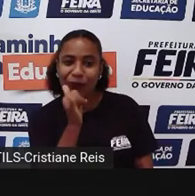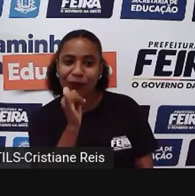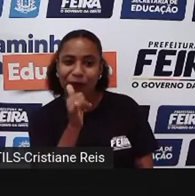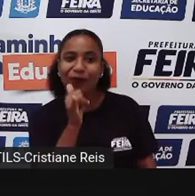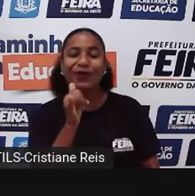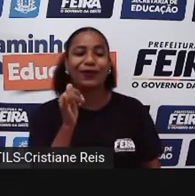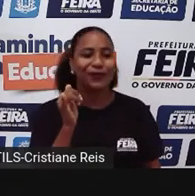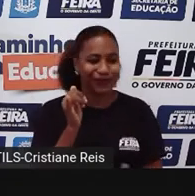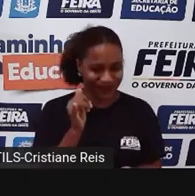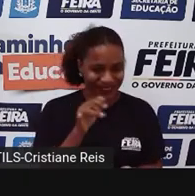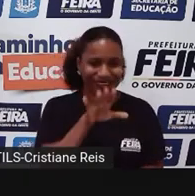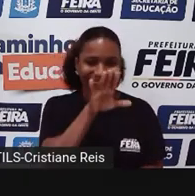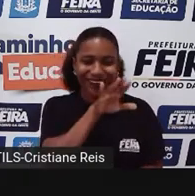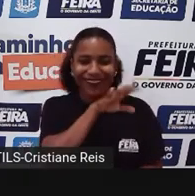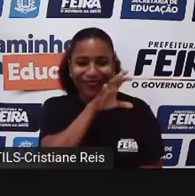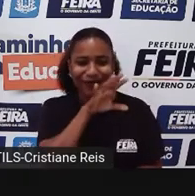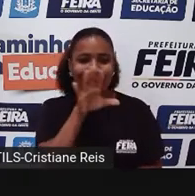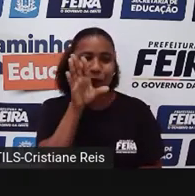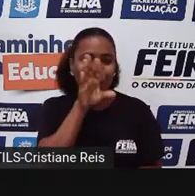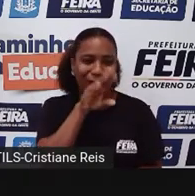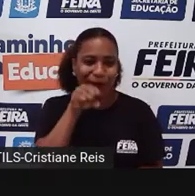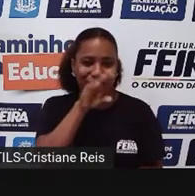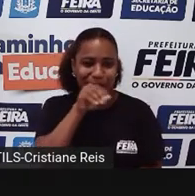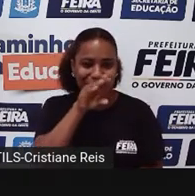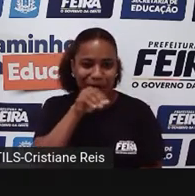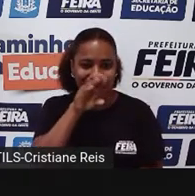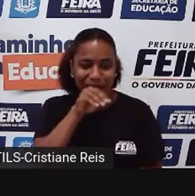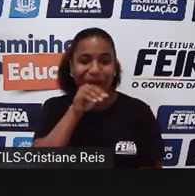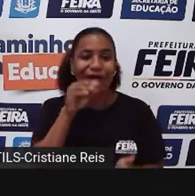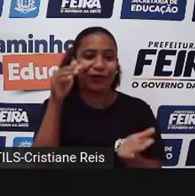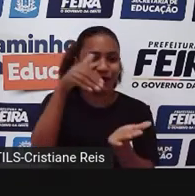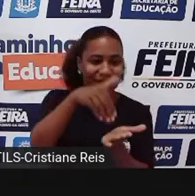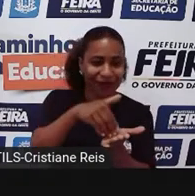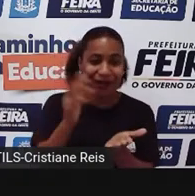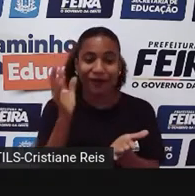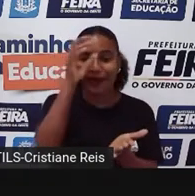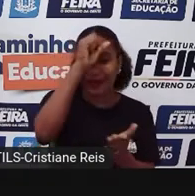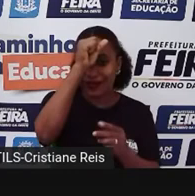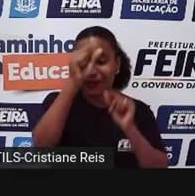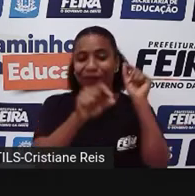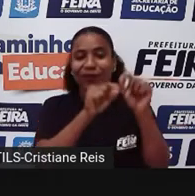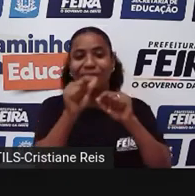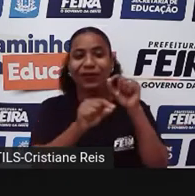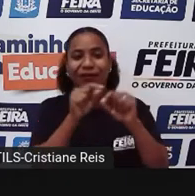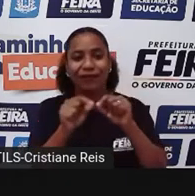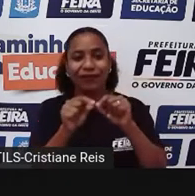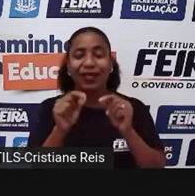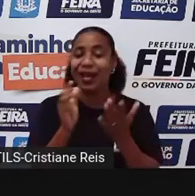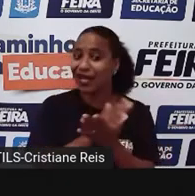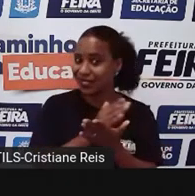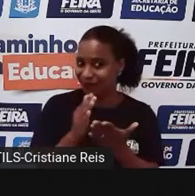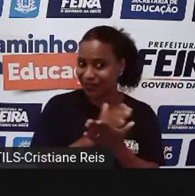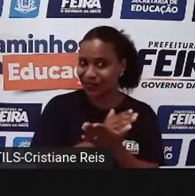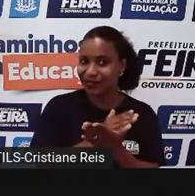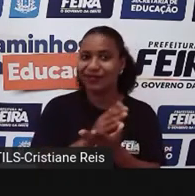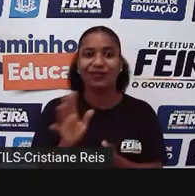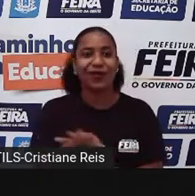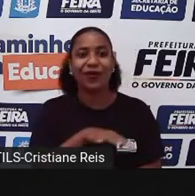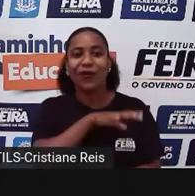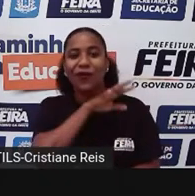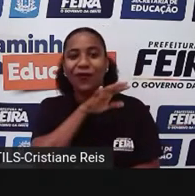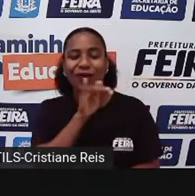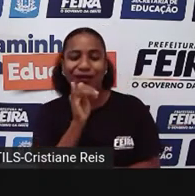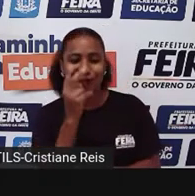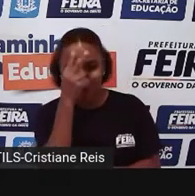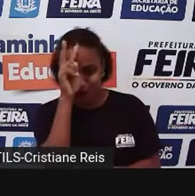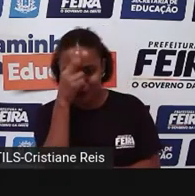implícita ou pode estar explícita. Nem toda fábula tem animais. Viu, gente? Às vezes tem fábula que não tem animais. São animais fantásticos. Então, por